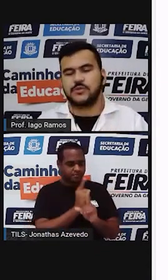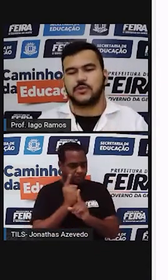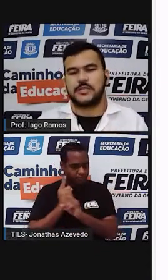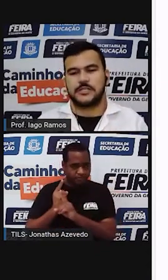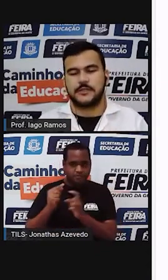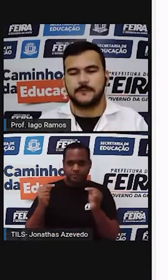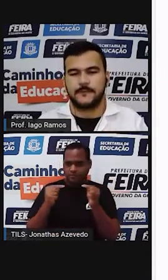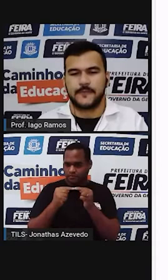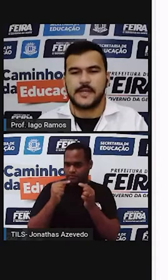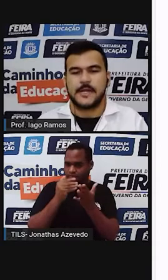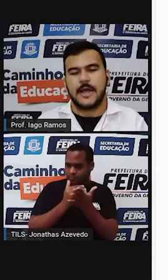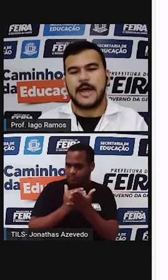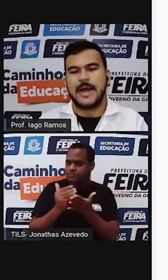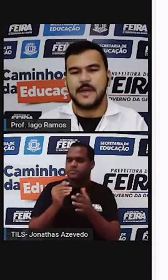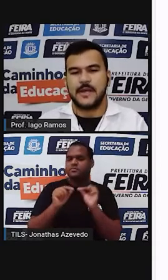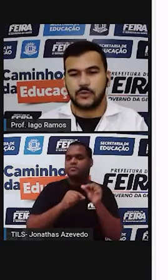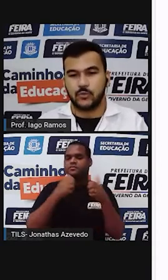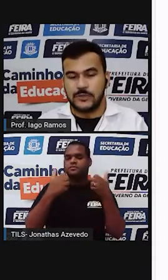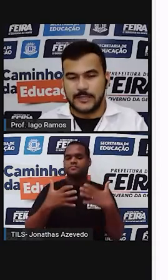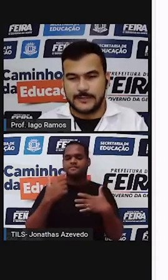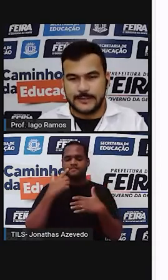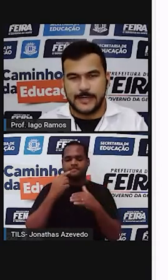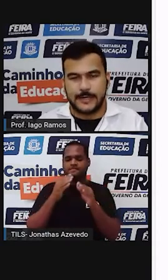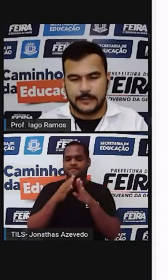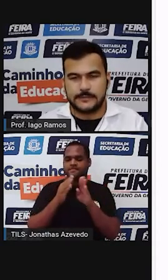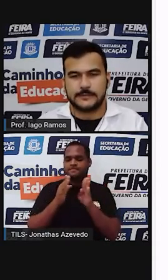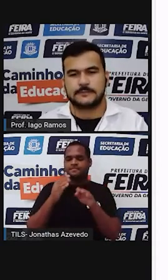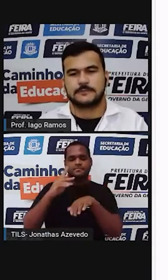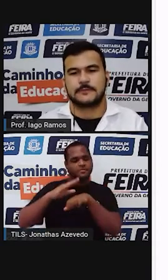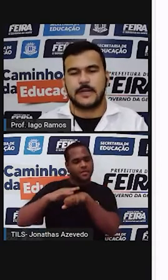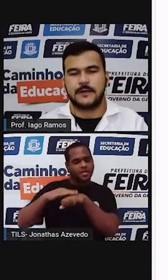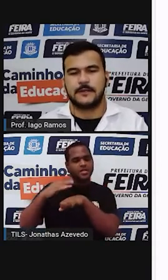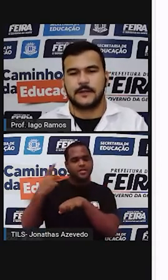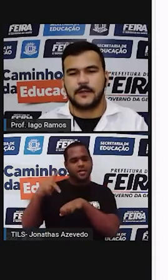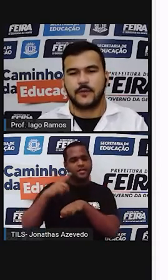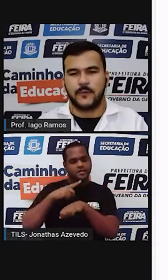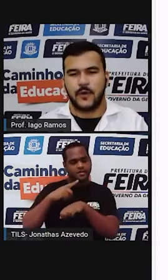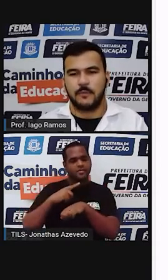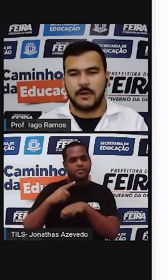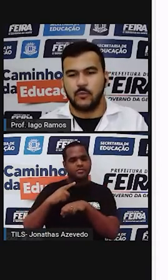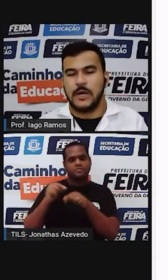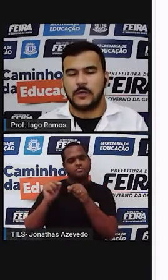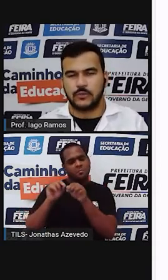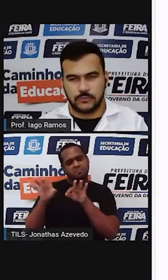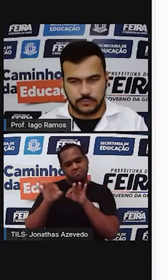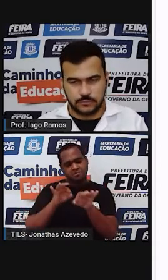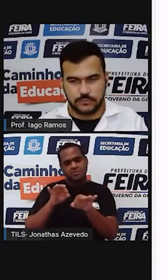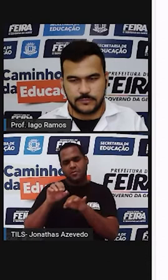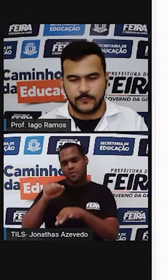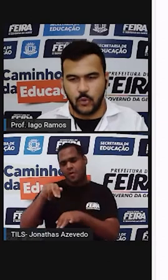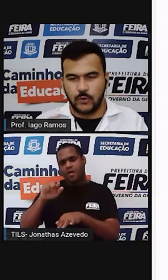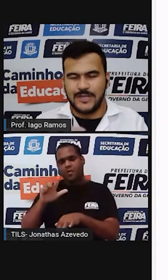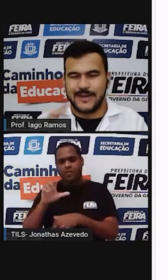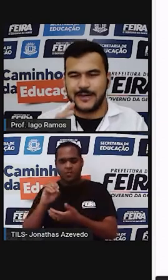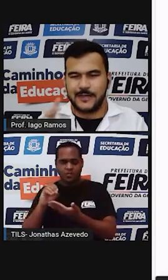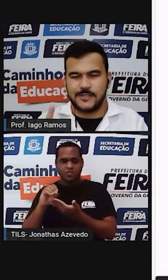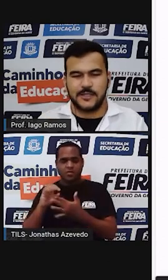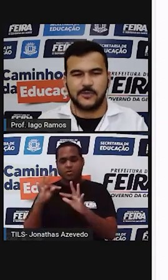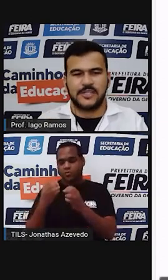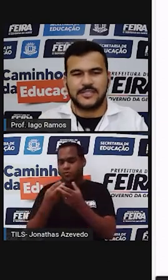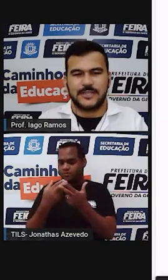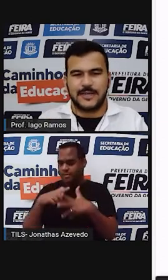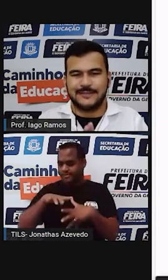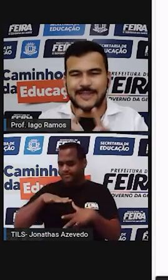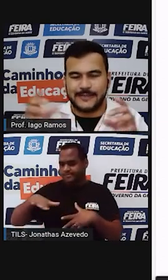ponto de origem, a abertura entre elas, tá? forma o ângulo, toda aquela